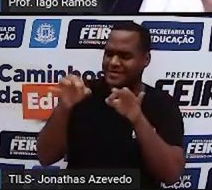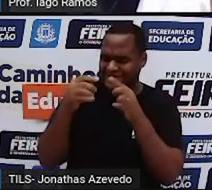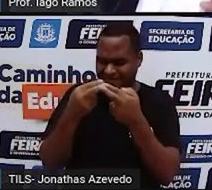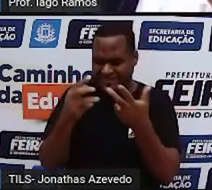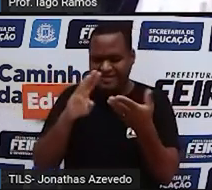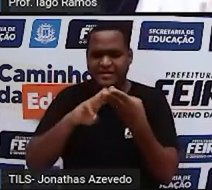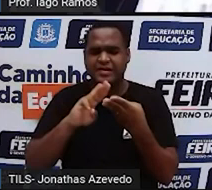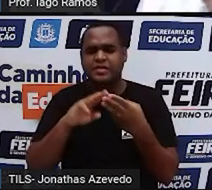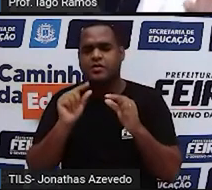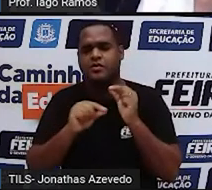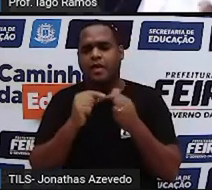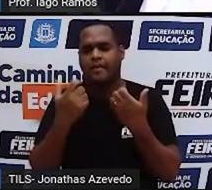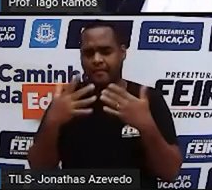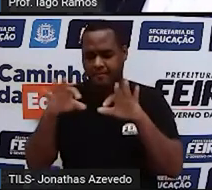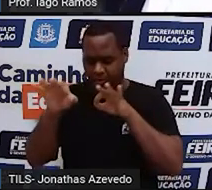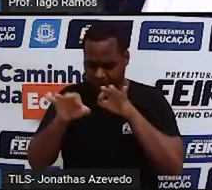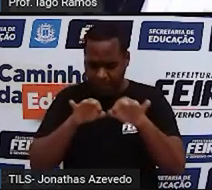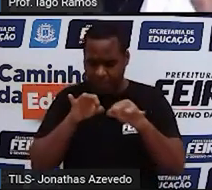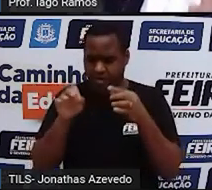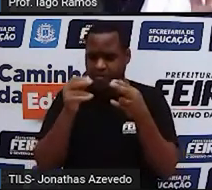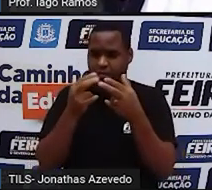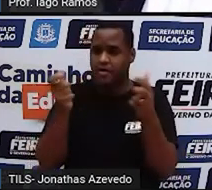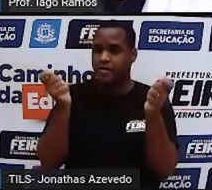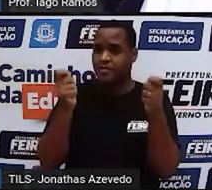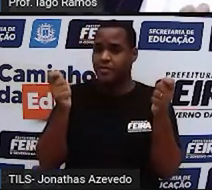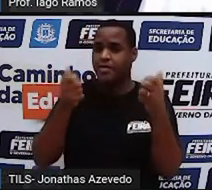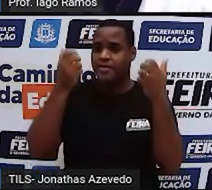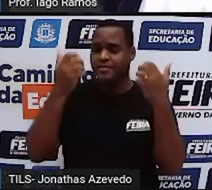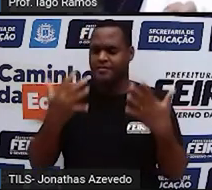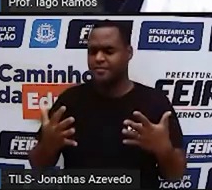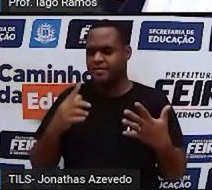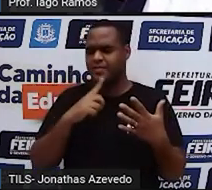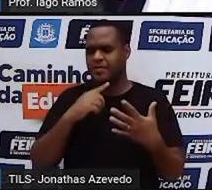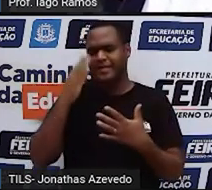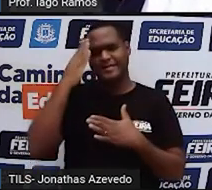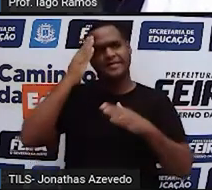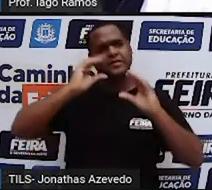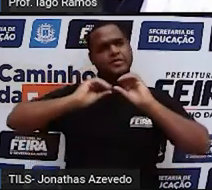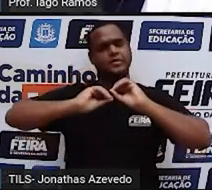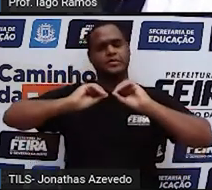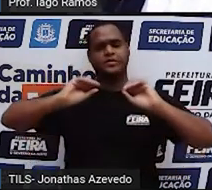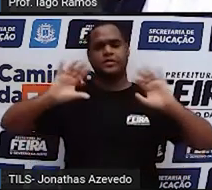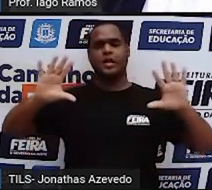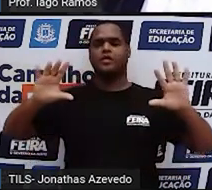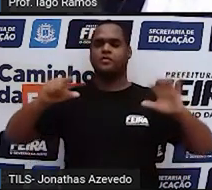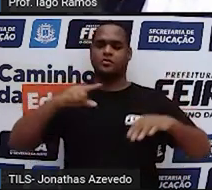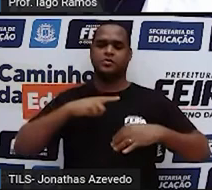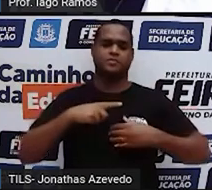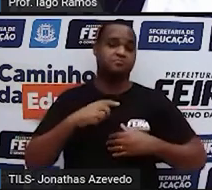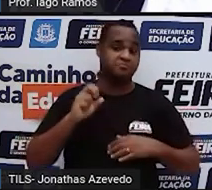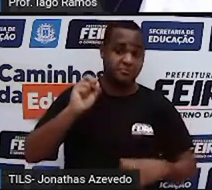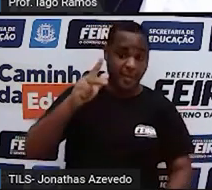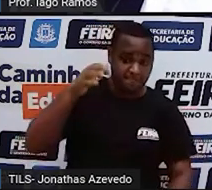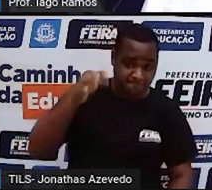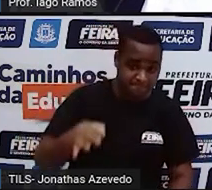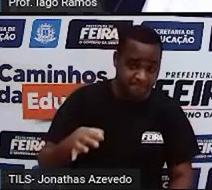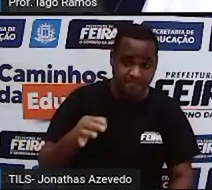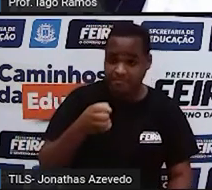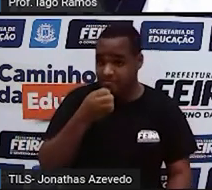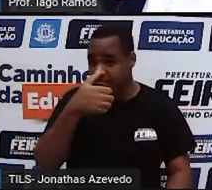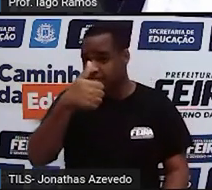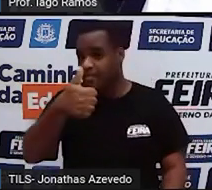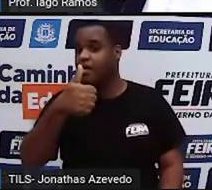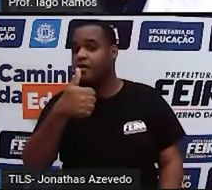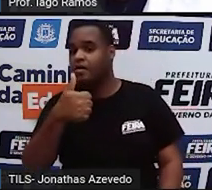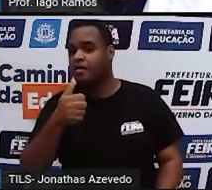ver toda a construção ali da parte da álgebra para entender o truque também. Certo? Beleza?